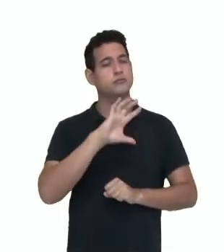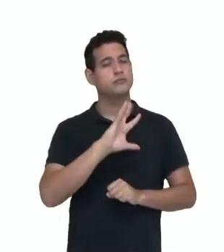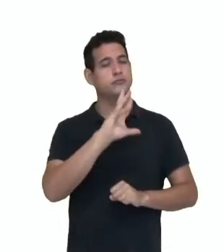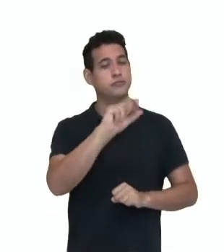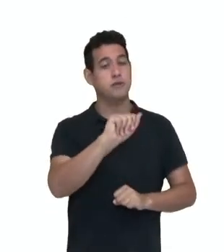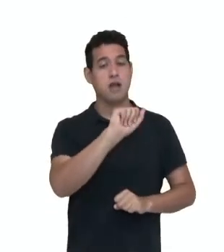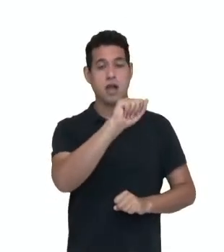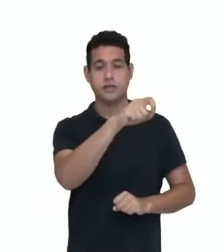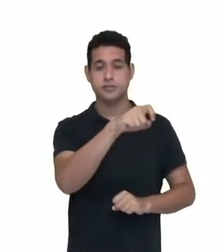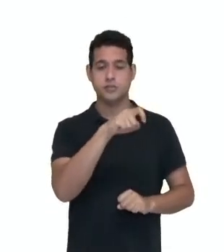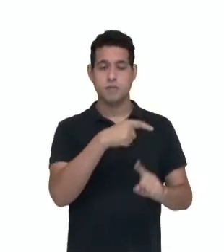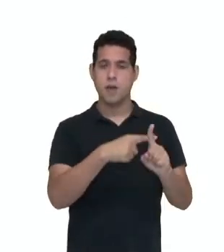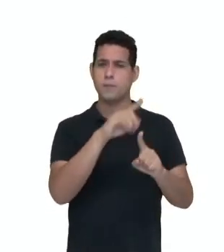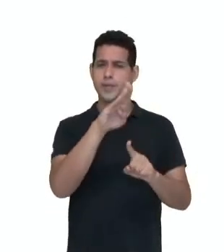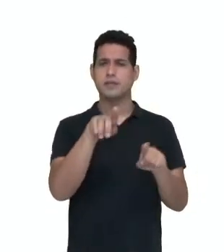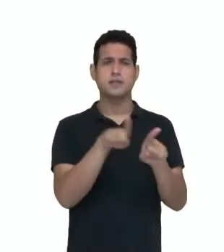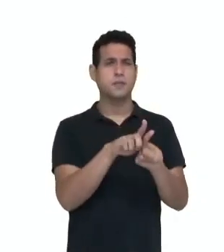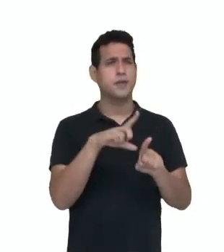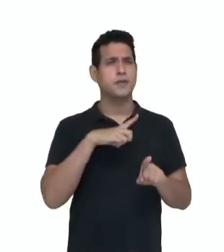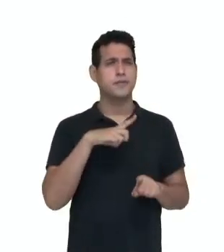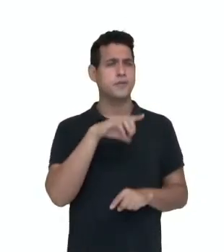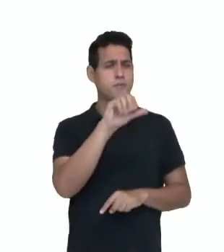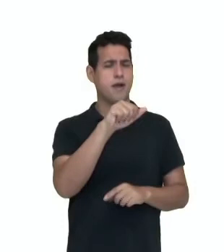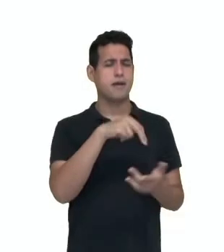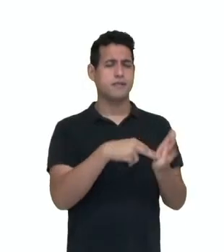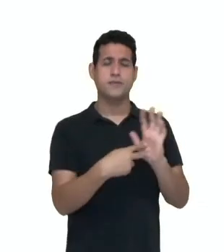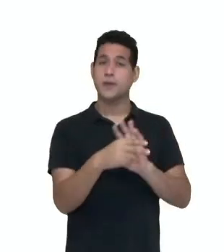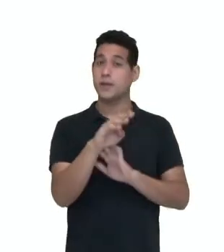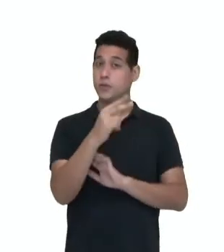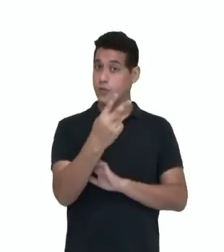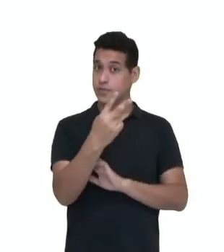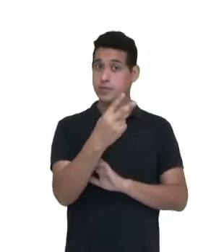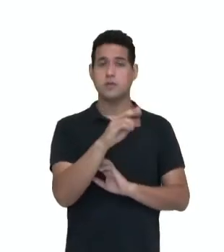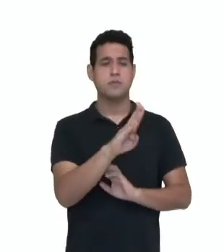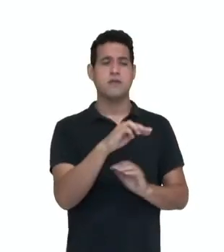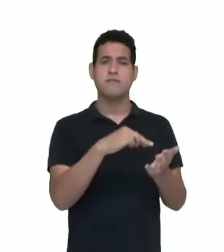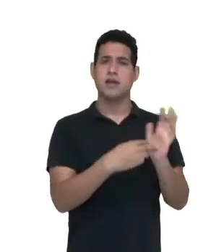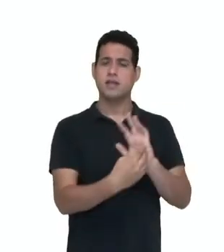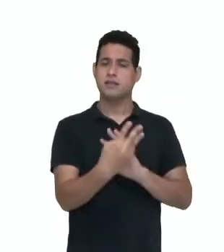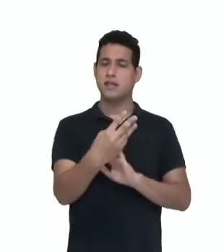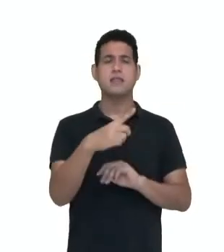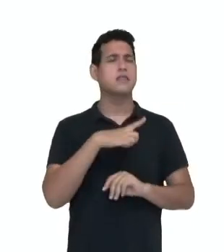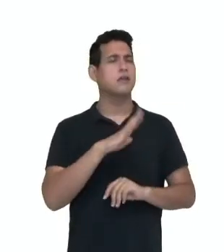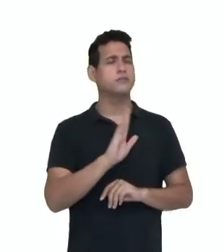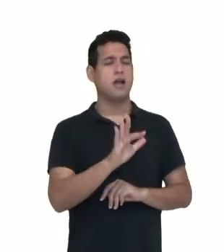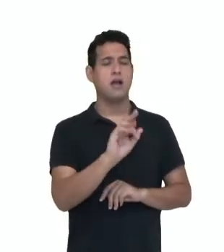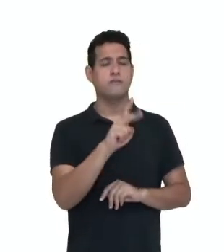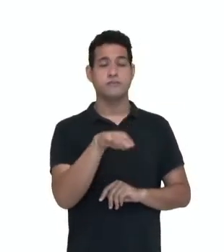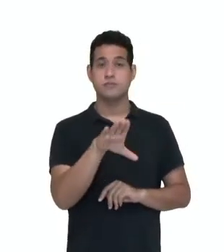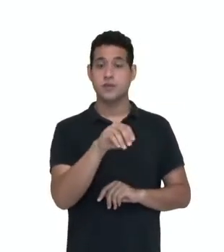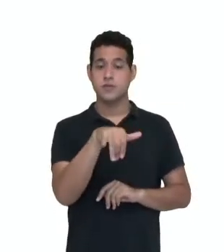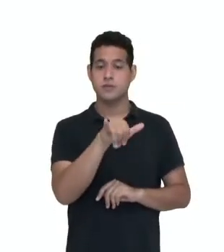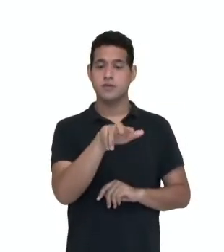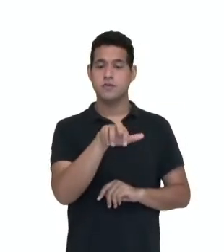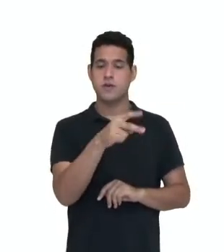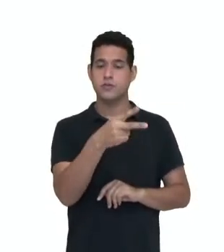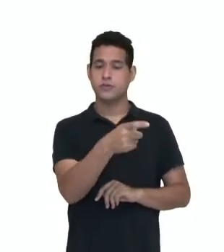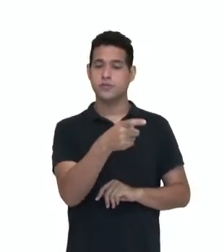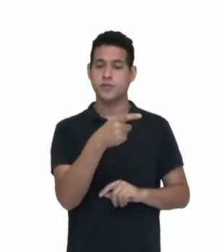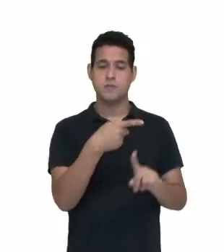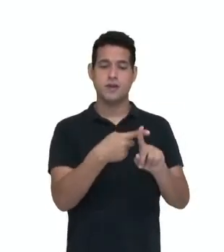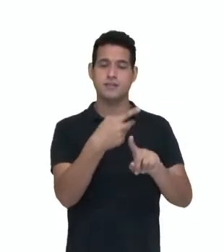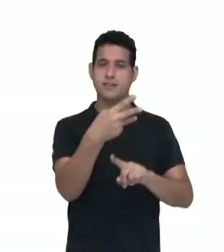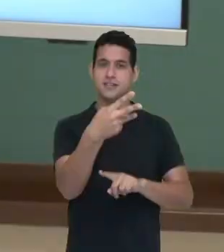é a x mais b. Se eu tenho que o a vale 2 e o b vale 3, eu tenho a função, ó. Y igual a 2x